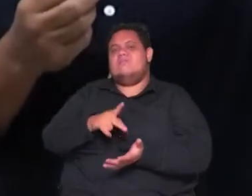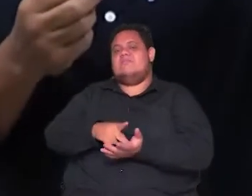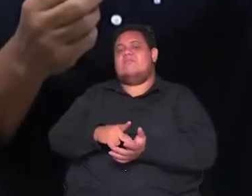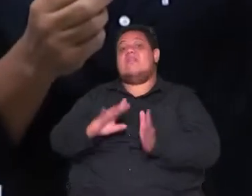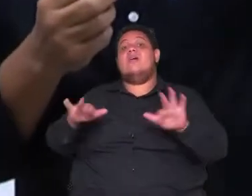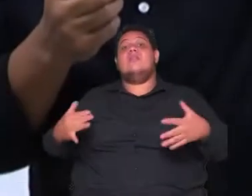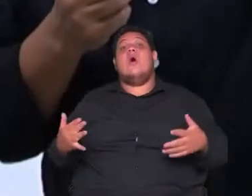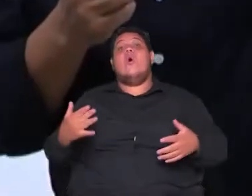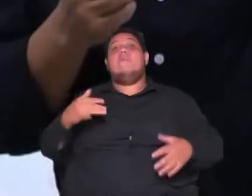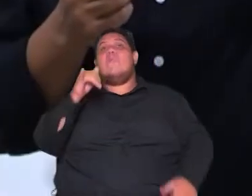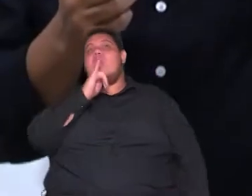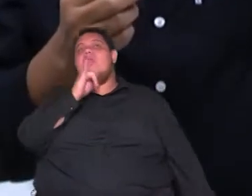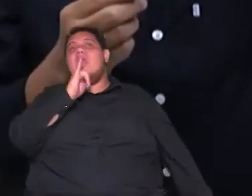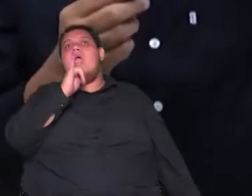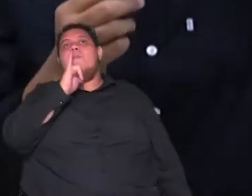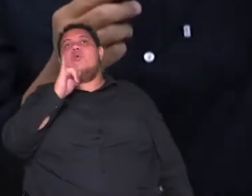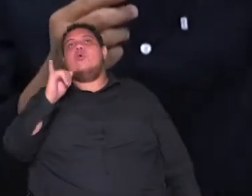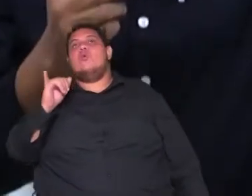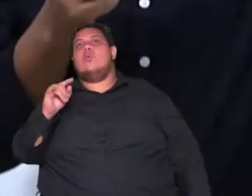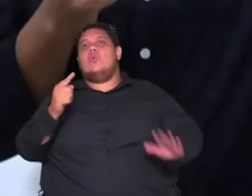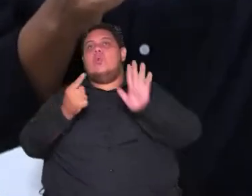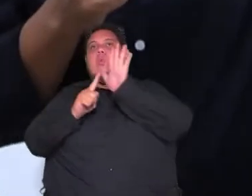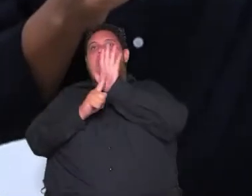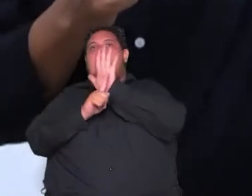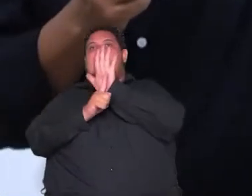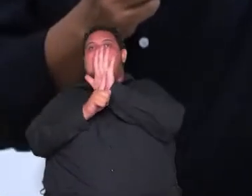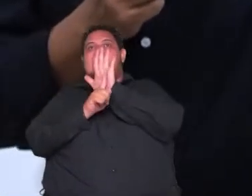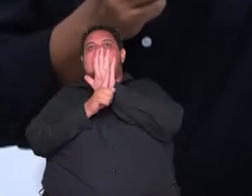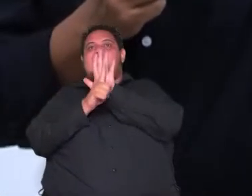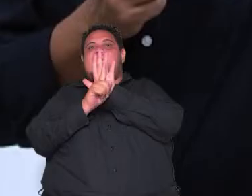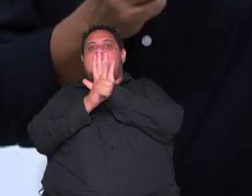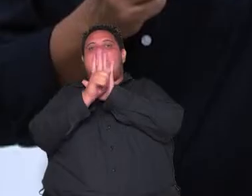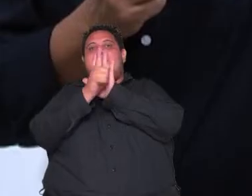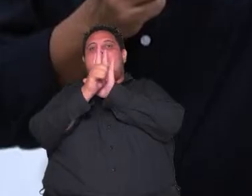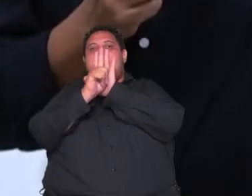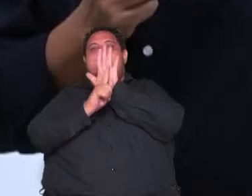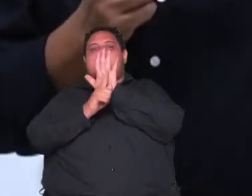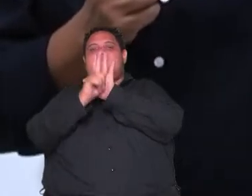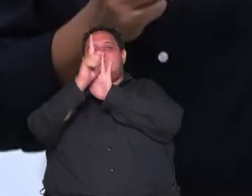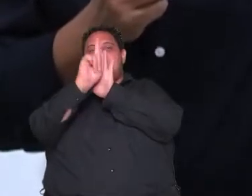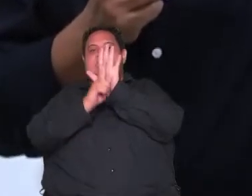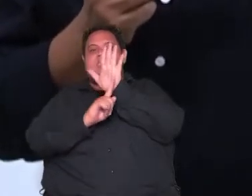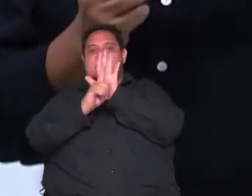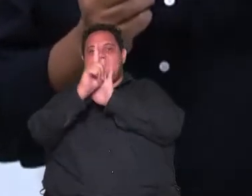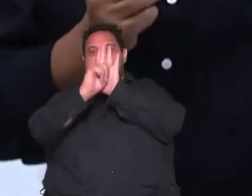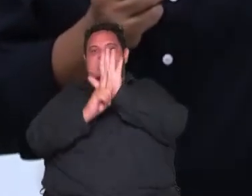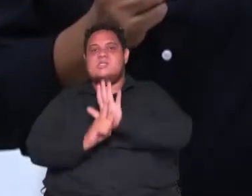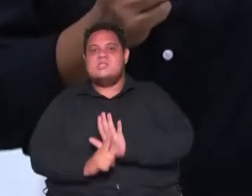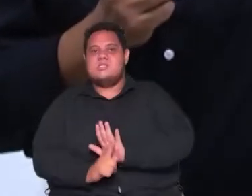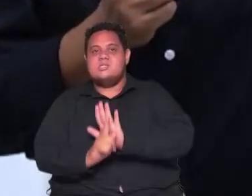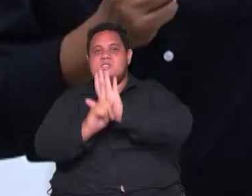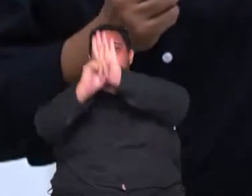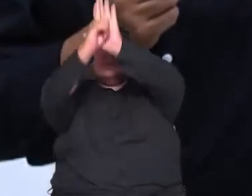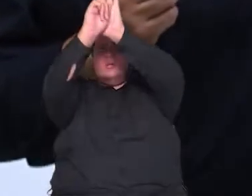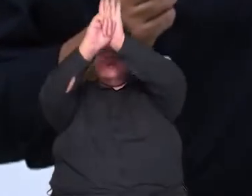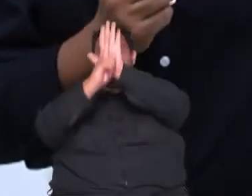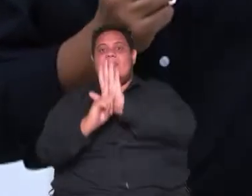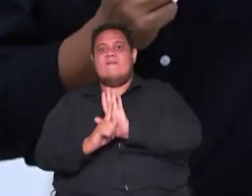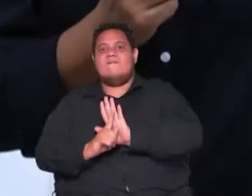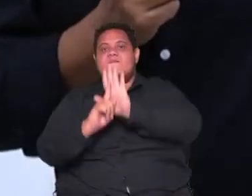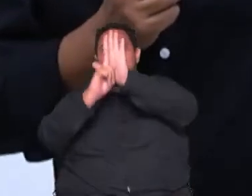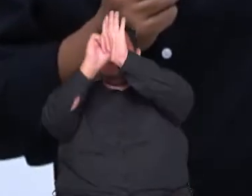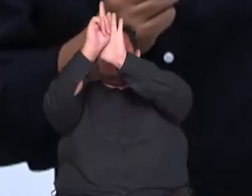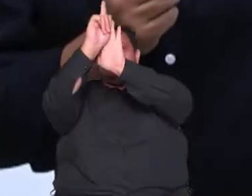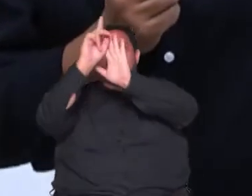depois que a nave espacial o foguete que passa além do campo gravitacional que sai da força